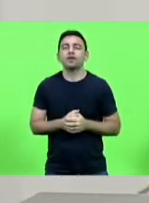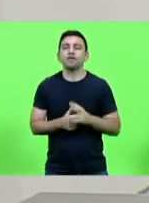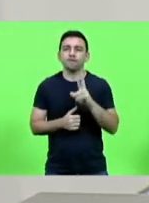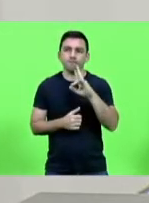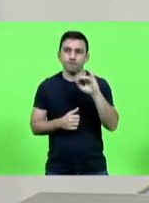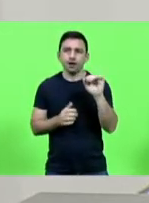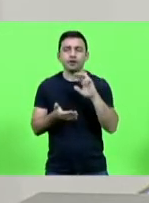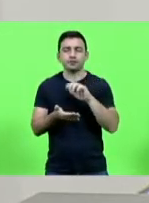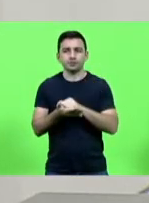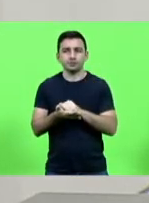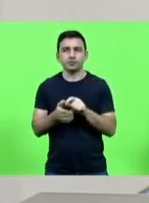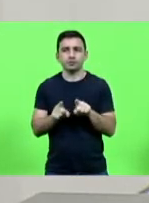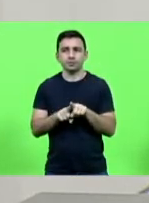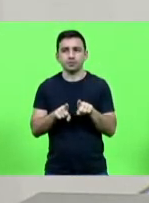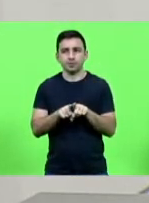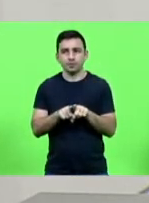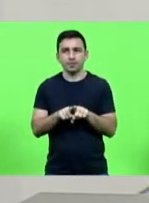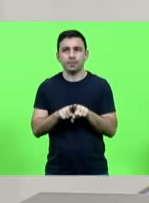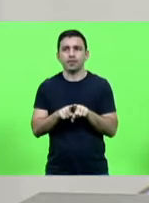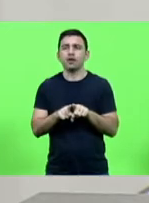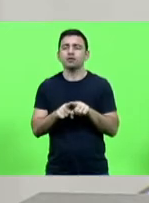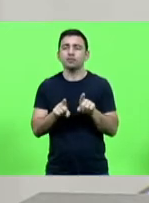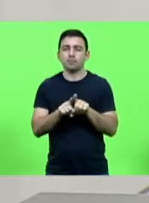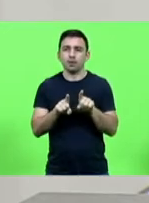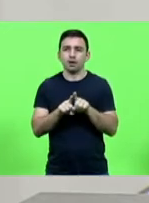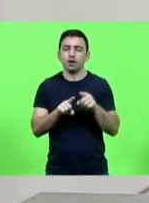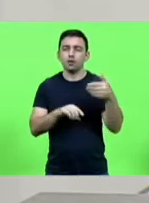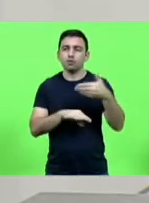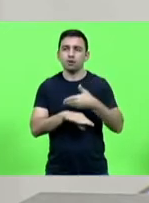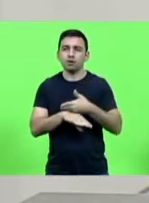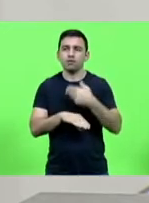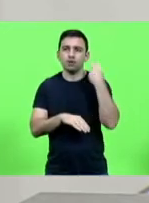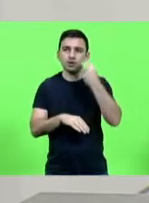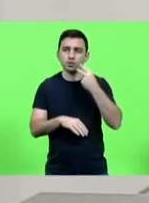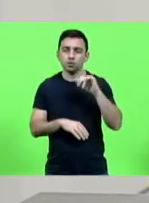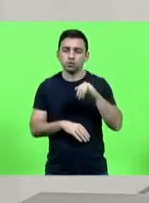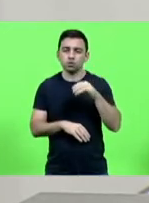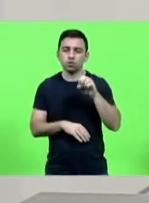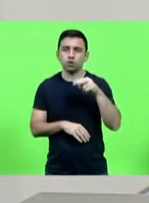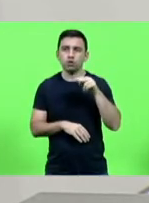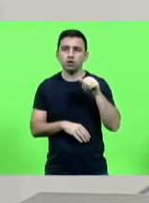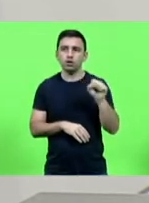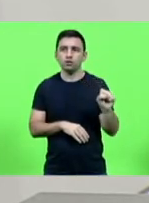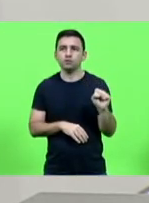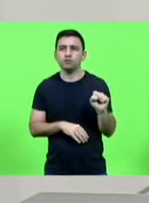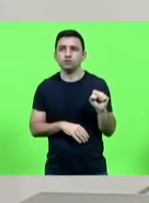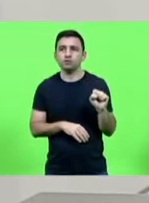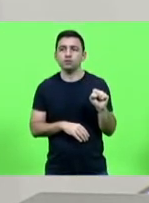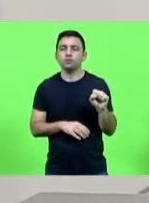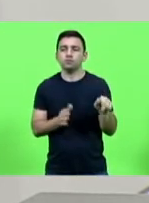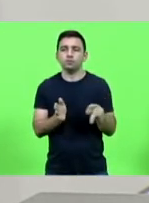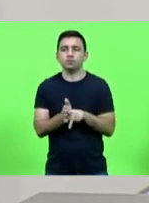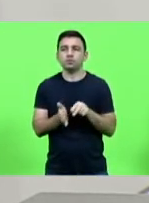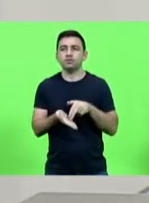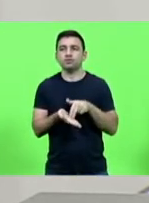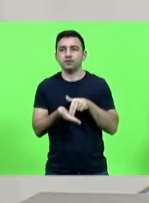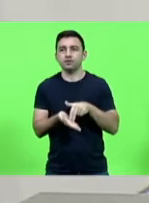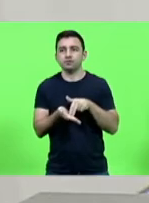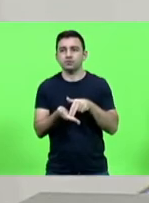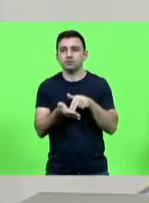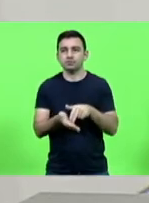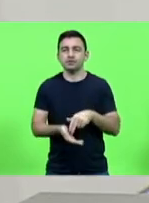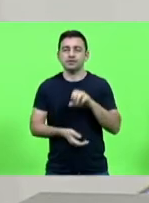registros também recebemos o vereador Jonas de Souza de Navegantes vereador